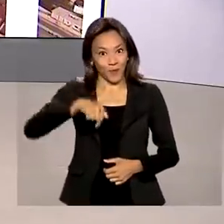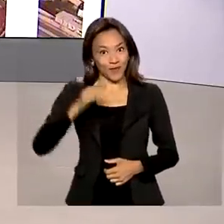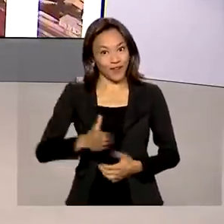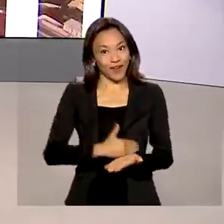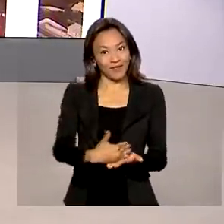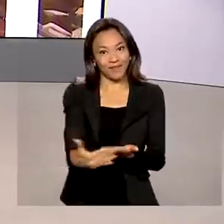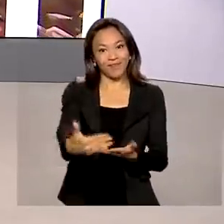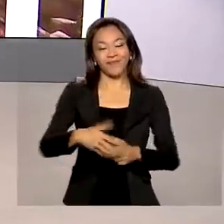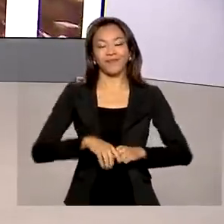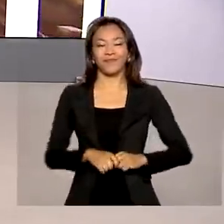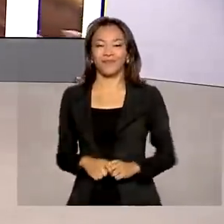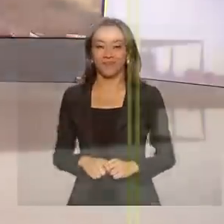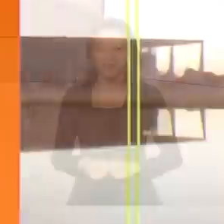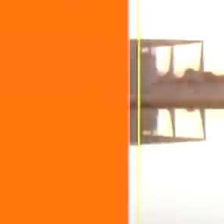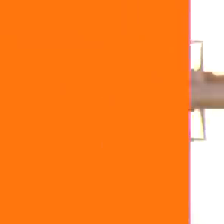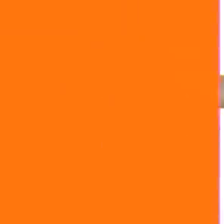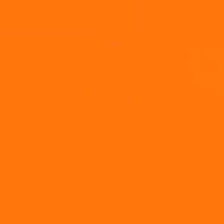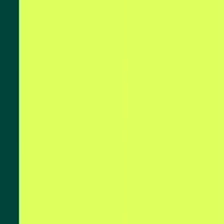já está no ar.